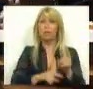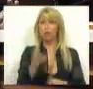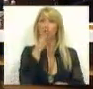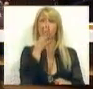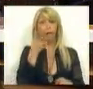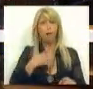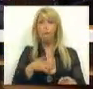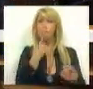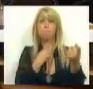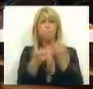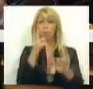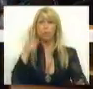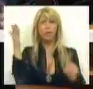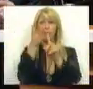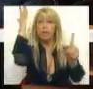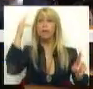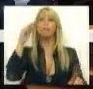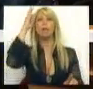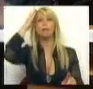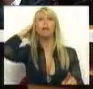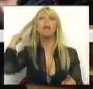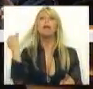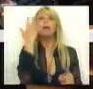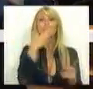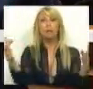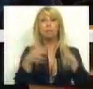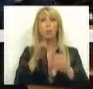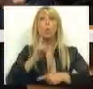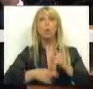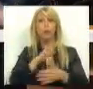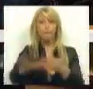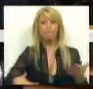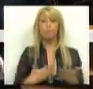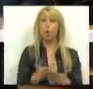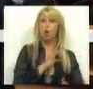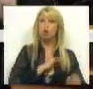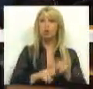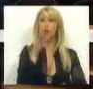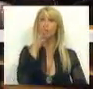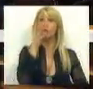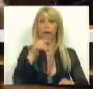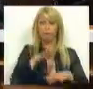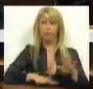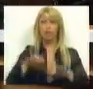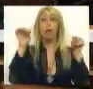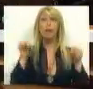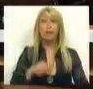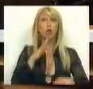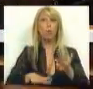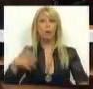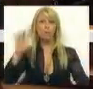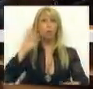diretamente, é se de acordo com aquilo que foi o conjunto de propostas que o Sr. Deputado fez neste Parlamento, na última